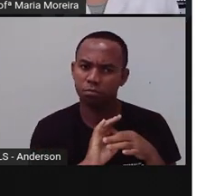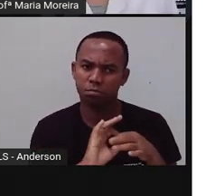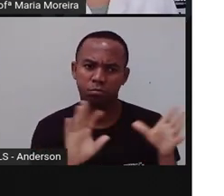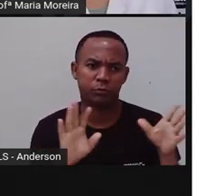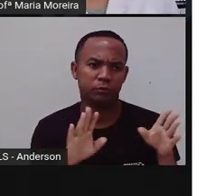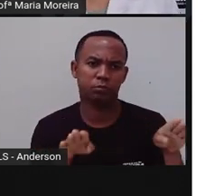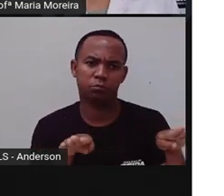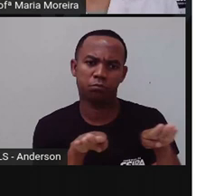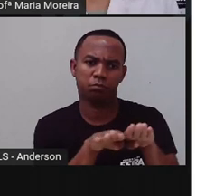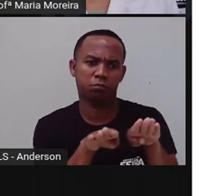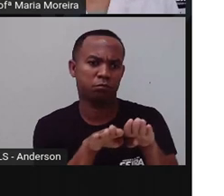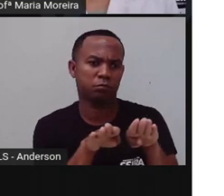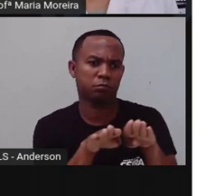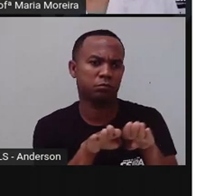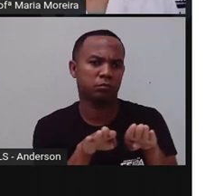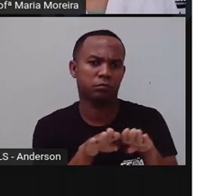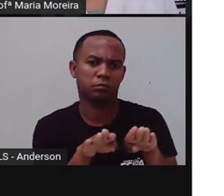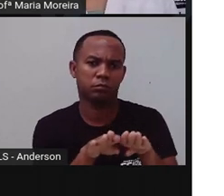mesmo direito.